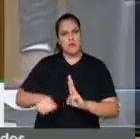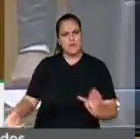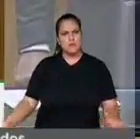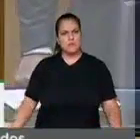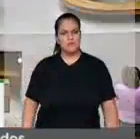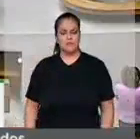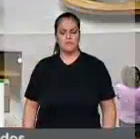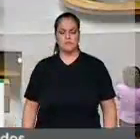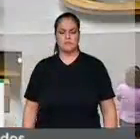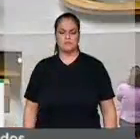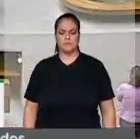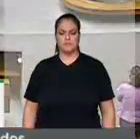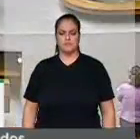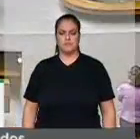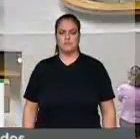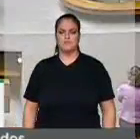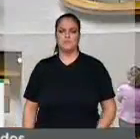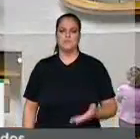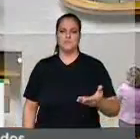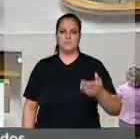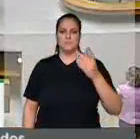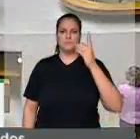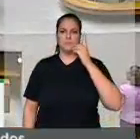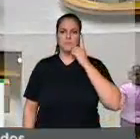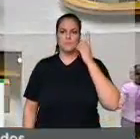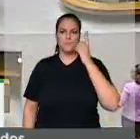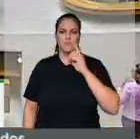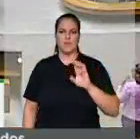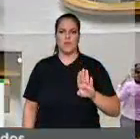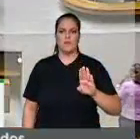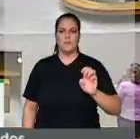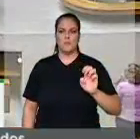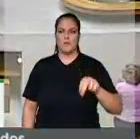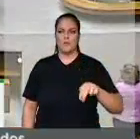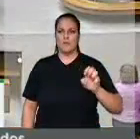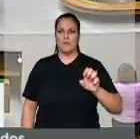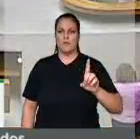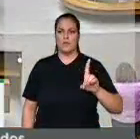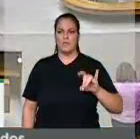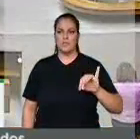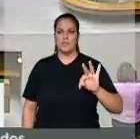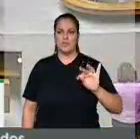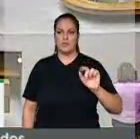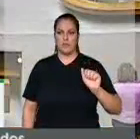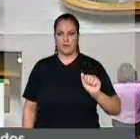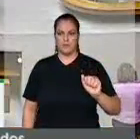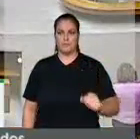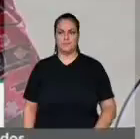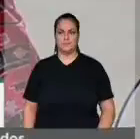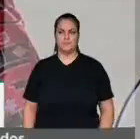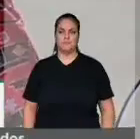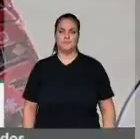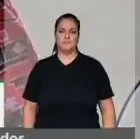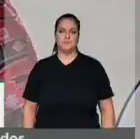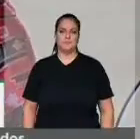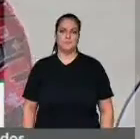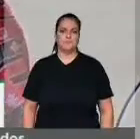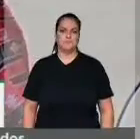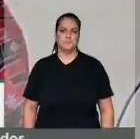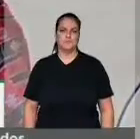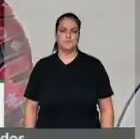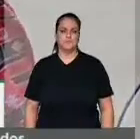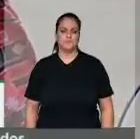Senhor Presidente, dou como lido aqui uma manifestação que faço dessa tribuna